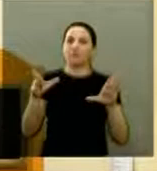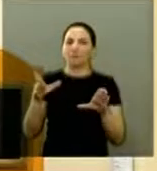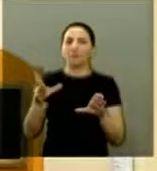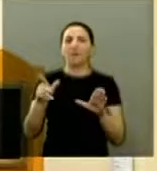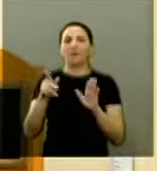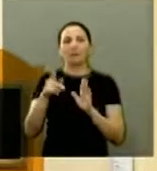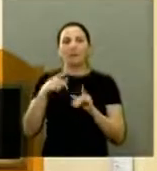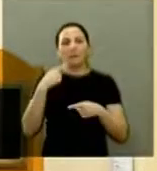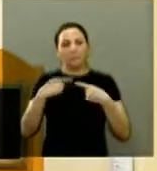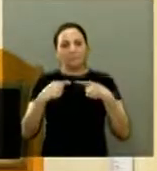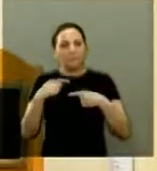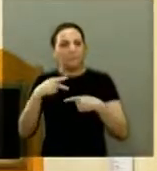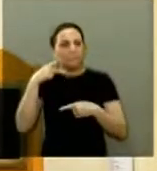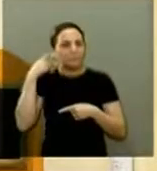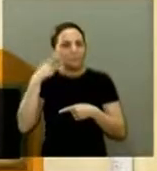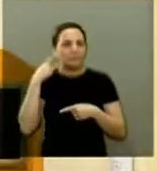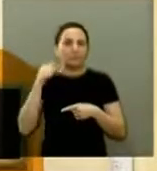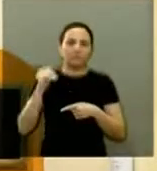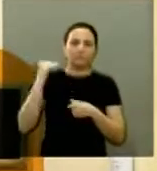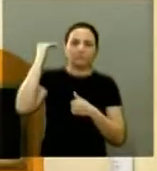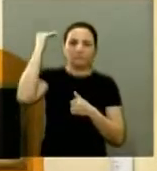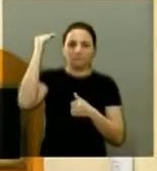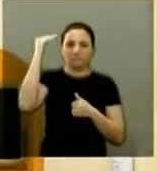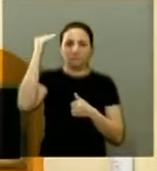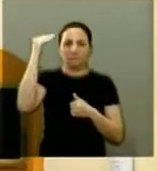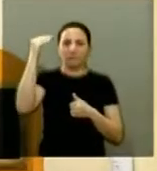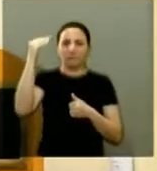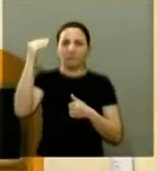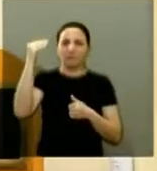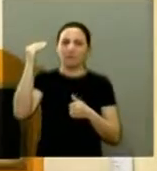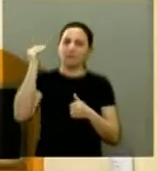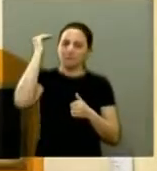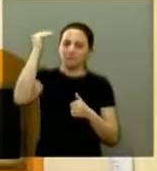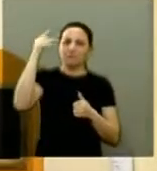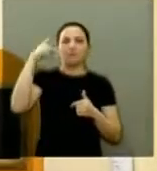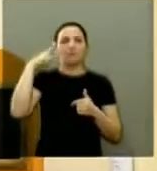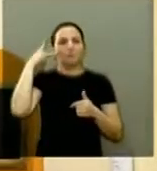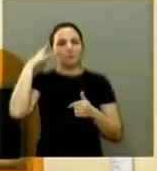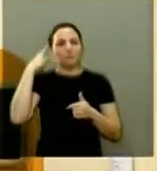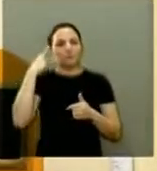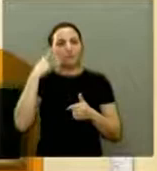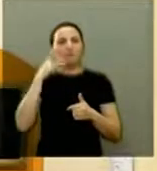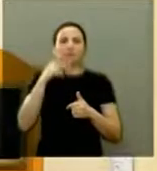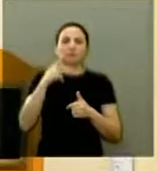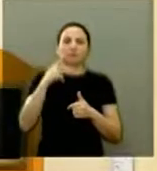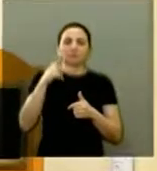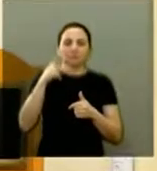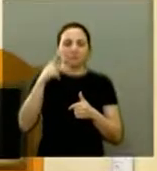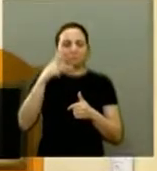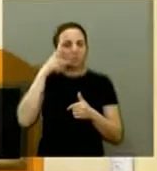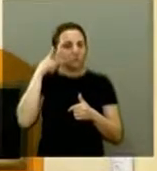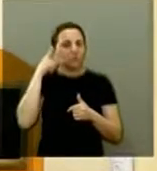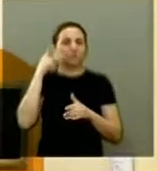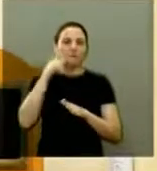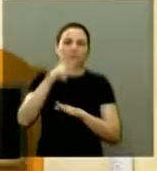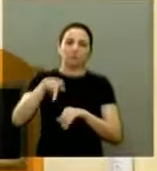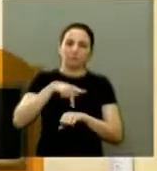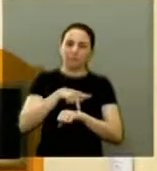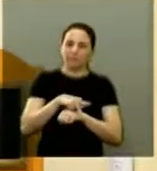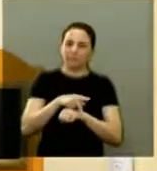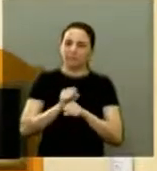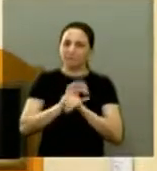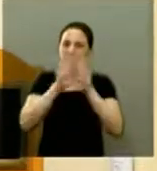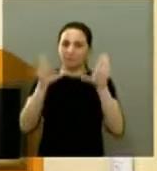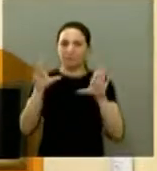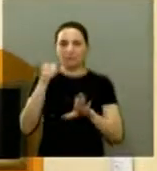ainda possuem uma supremacia e dão a linha e a tônica da política nacional. Justamente, também, fica evidente que o